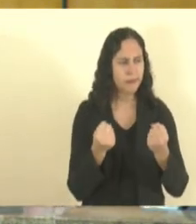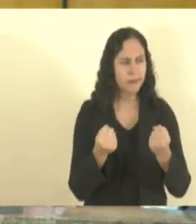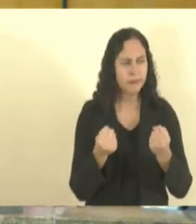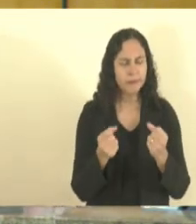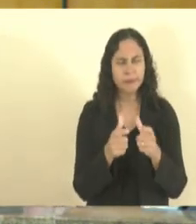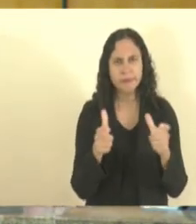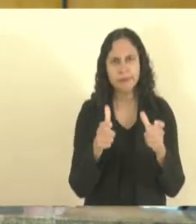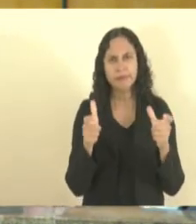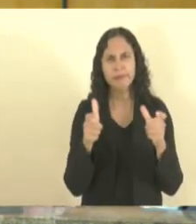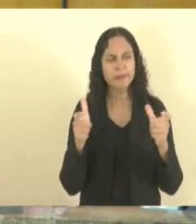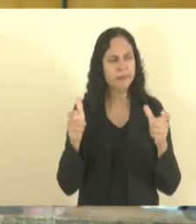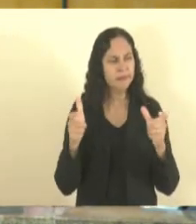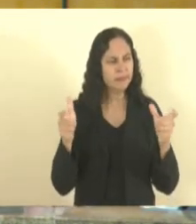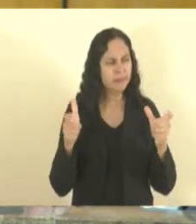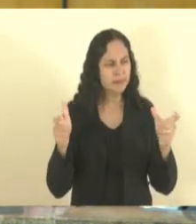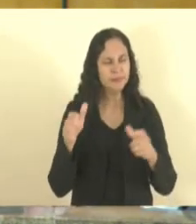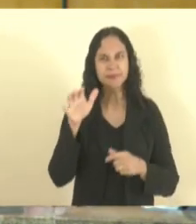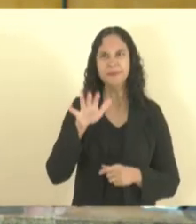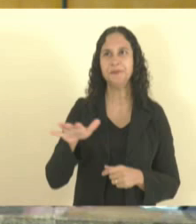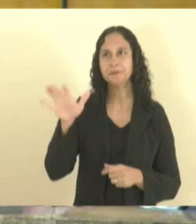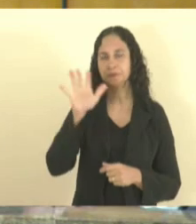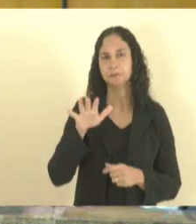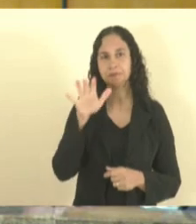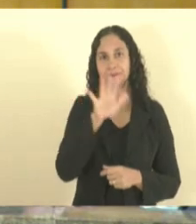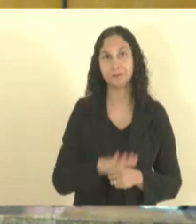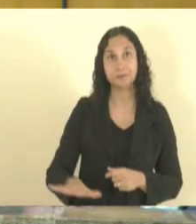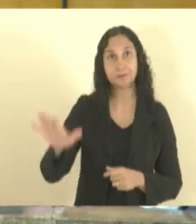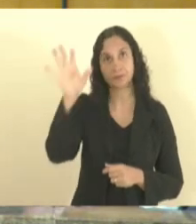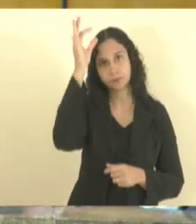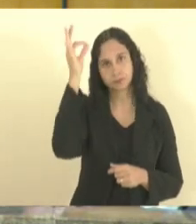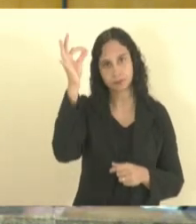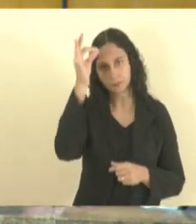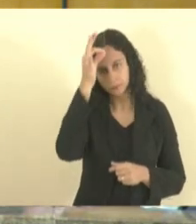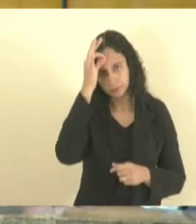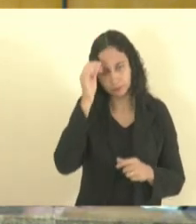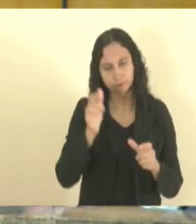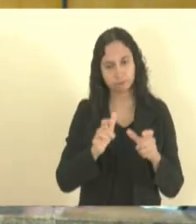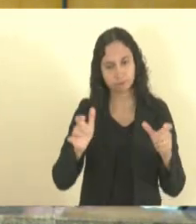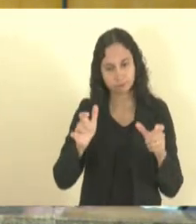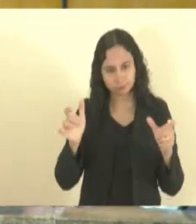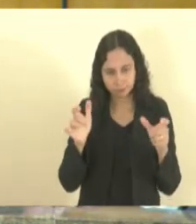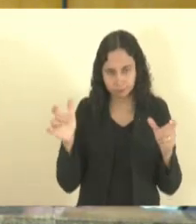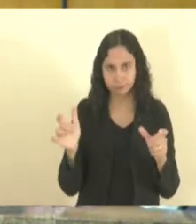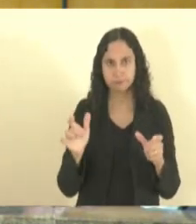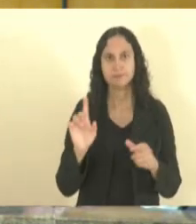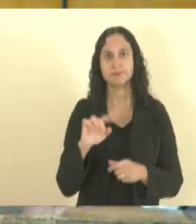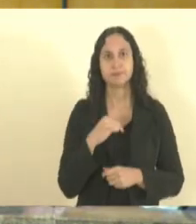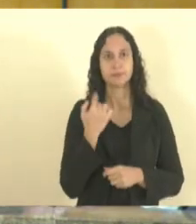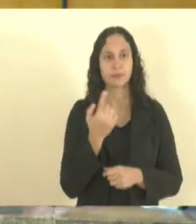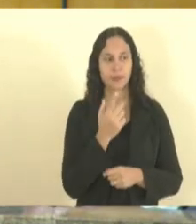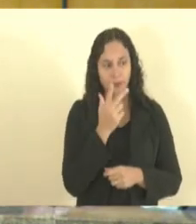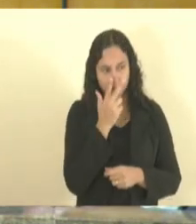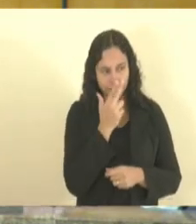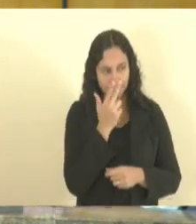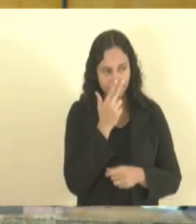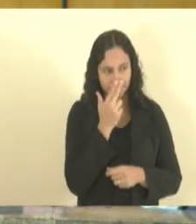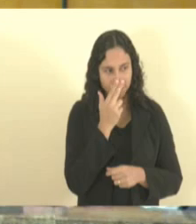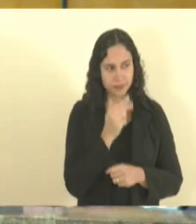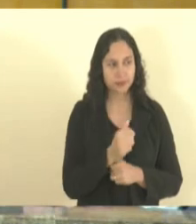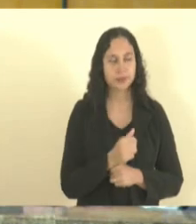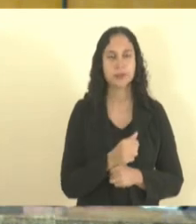expansão da região da Sudene para todo o Estado do Espírito Santo nós somos praticamente o Nordeste no Sudeste